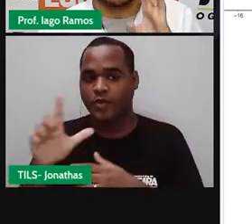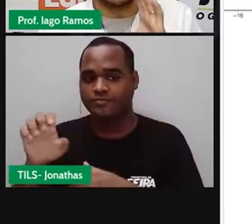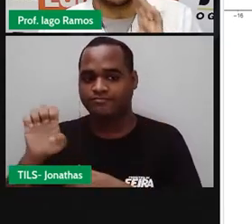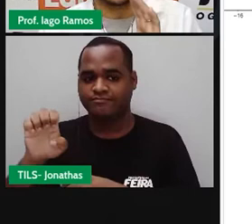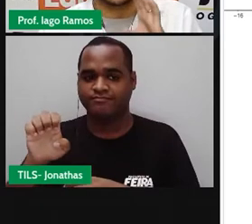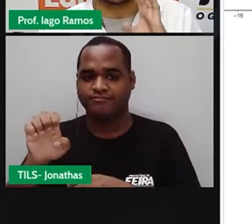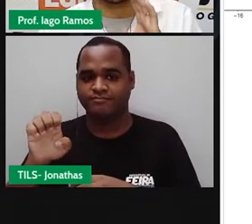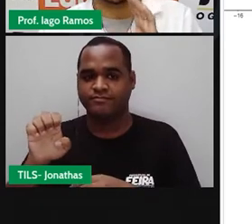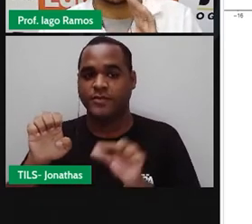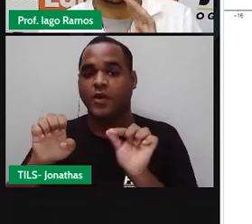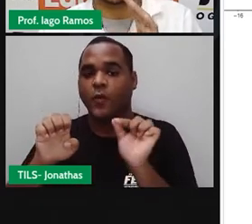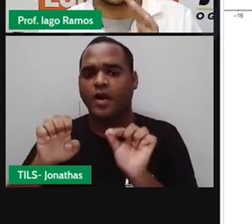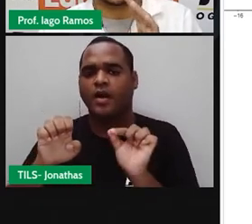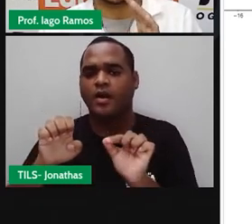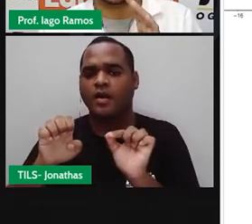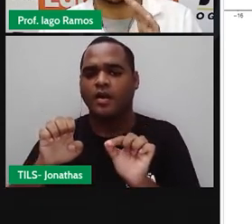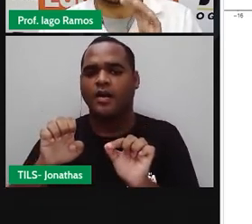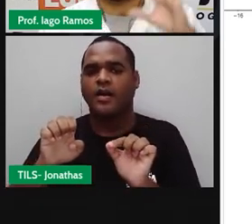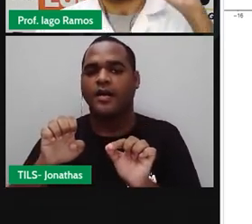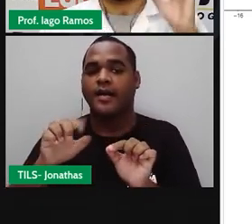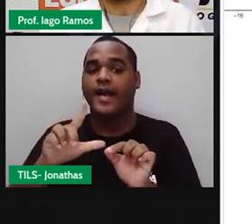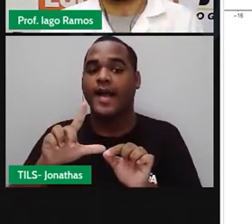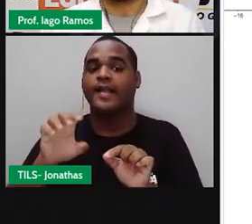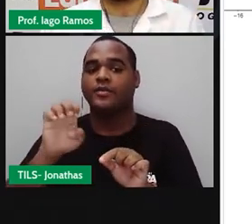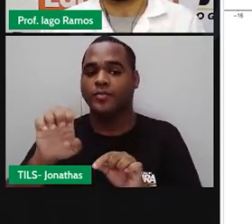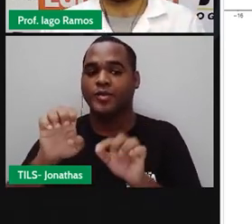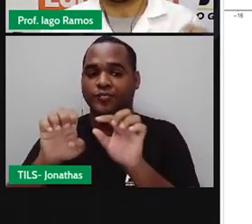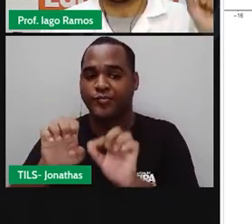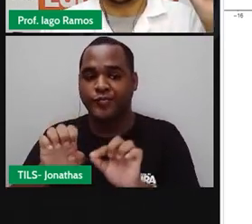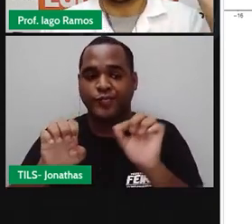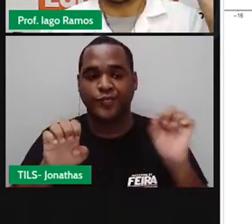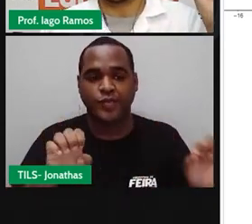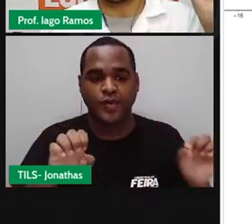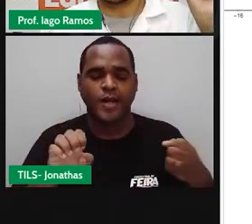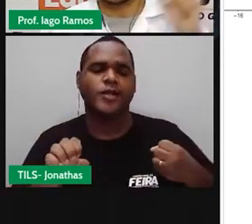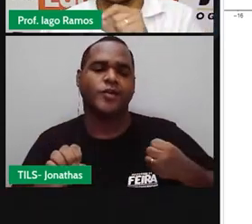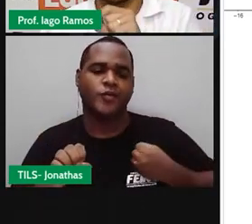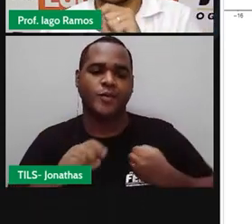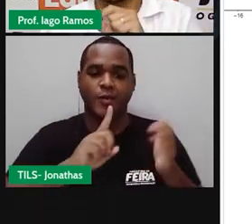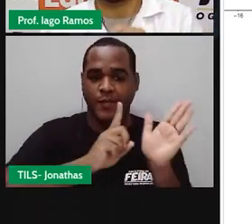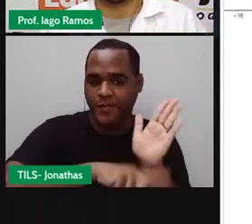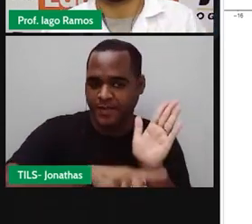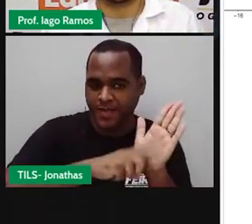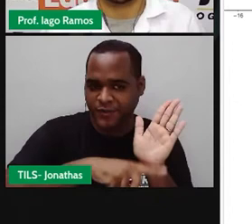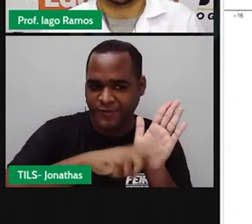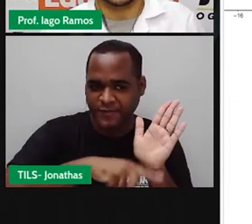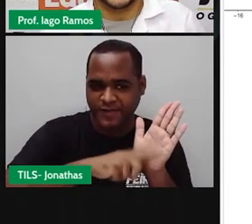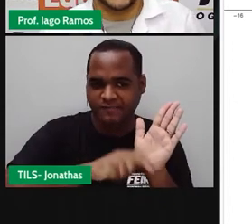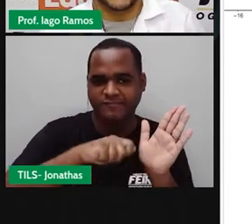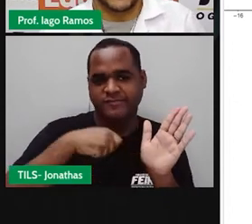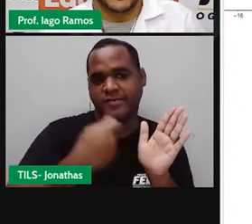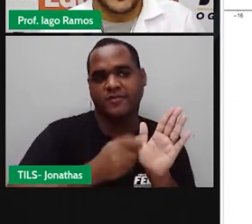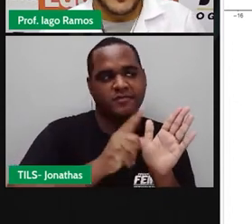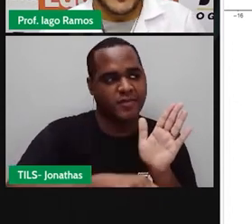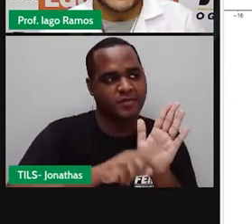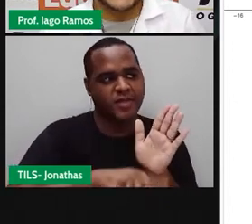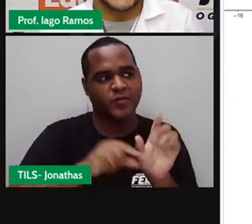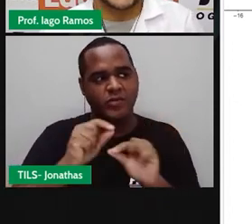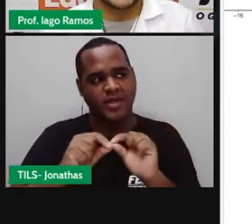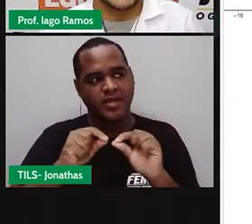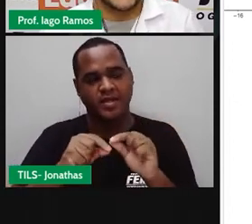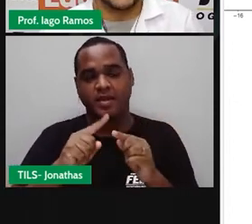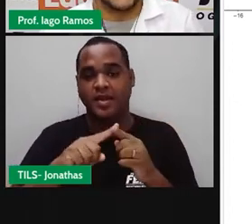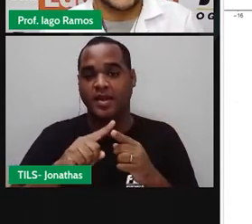vai ficar os números negativos, que são aqueles números que aparecem com o sinalzinho de menos na frente. Ó, a